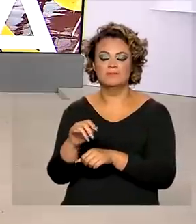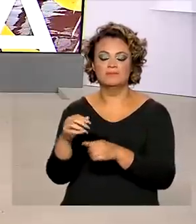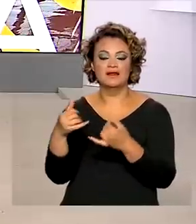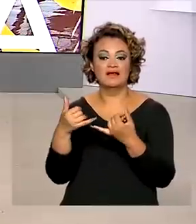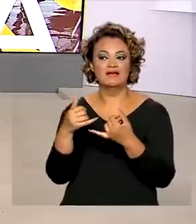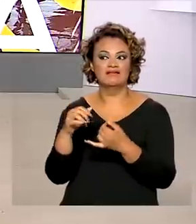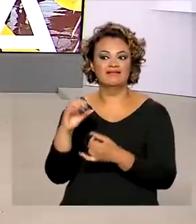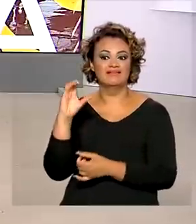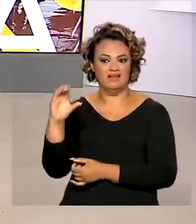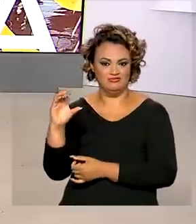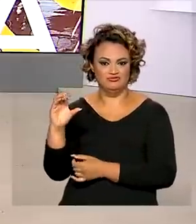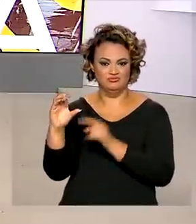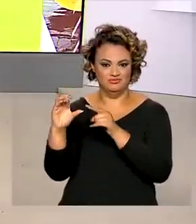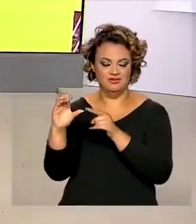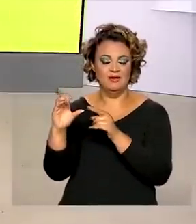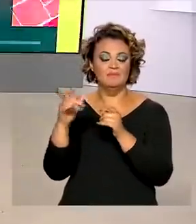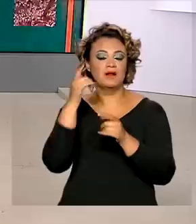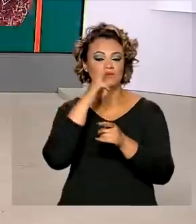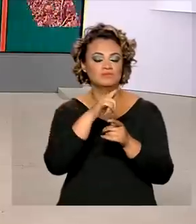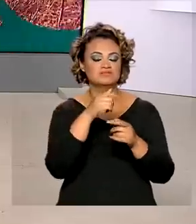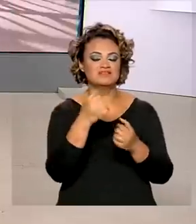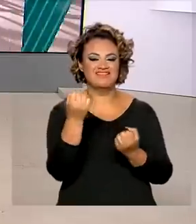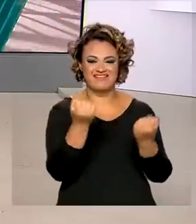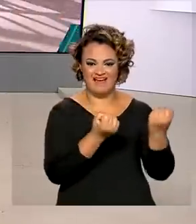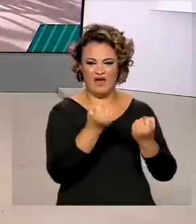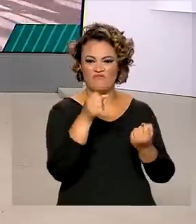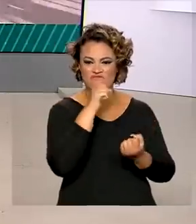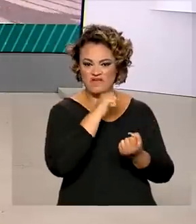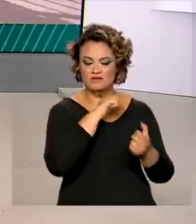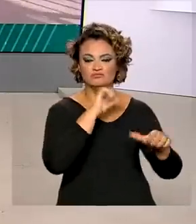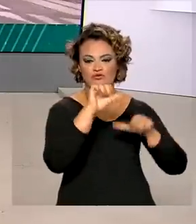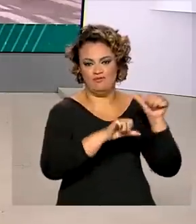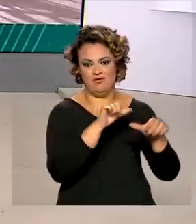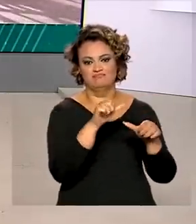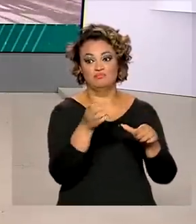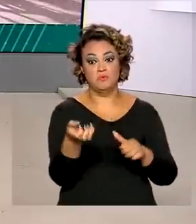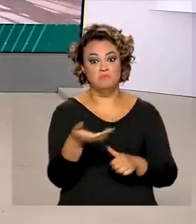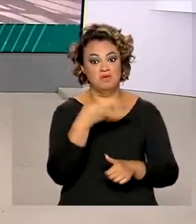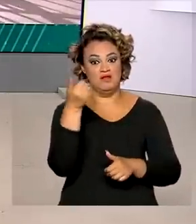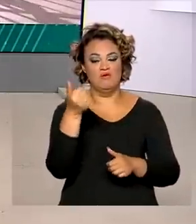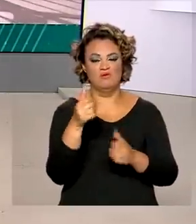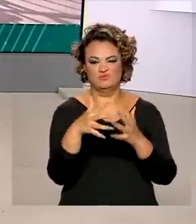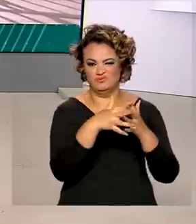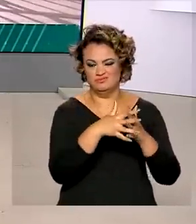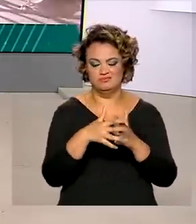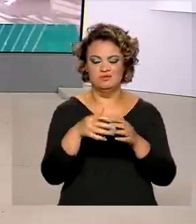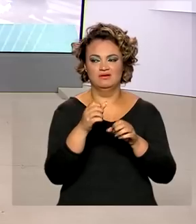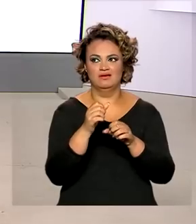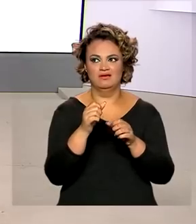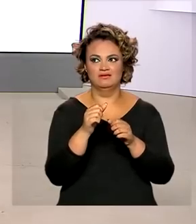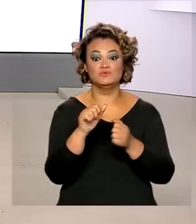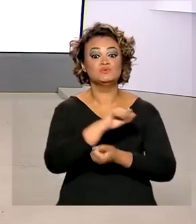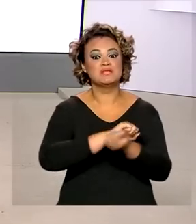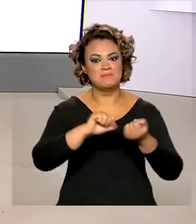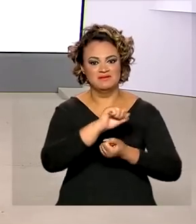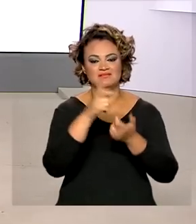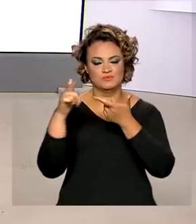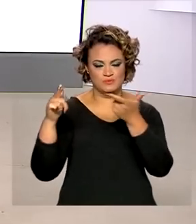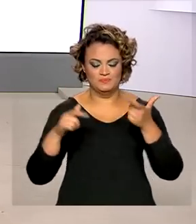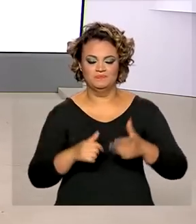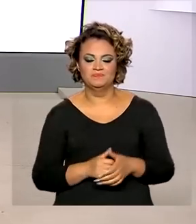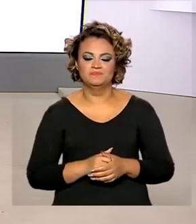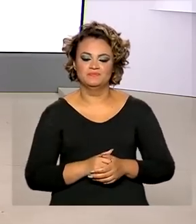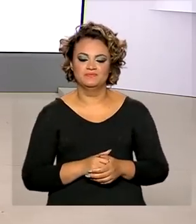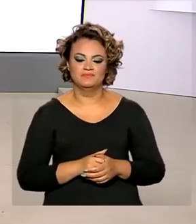da frota de veículos antigos em circulação no país. Vamos saber os detalhes, então, com o repórter Glauco de Queiroz. Glauco, bom dia!